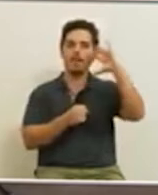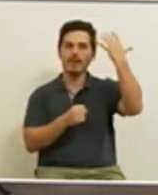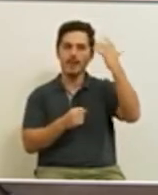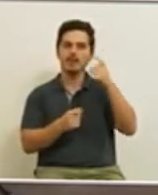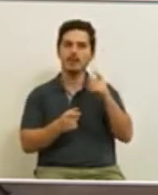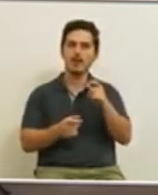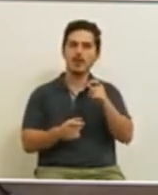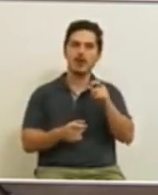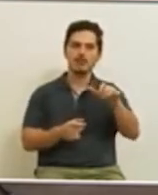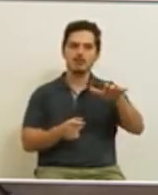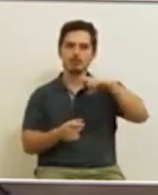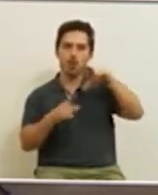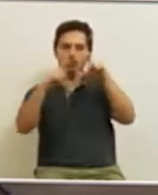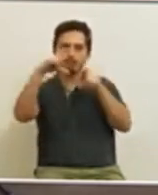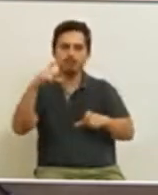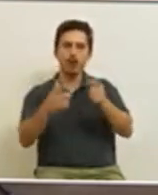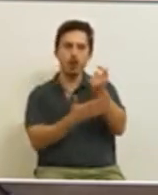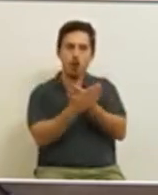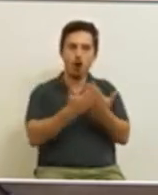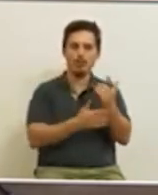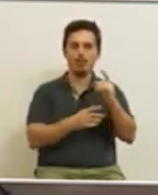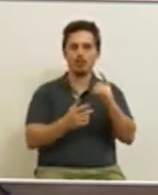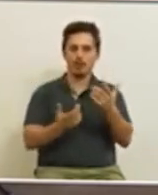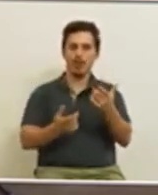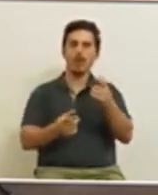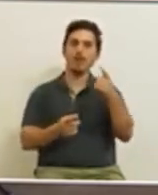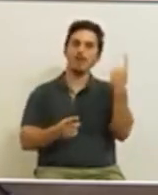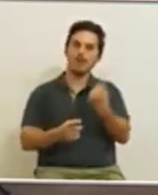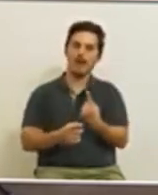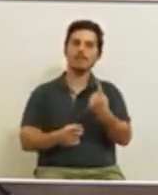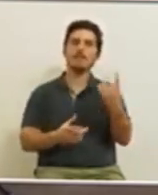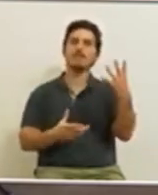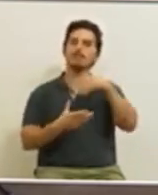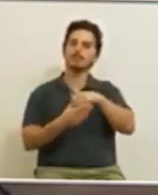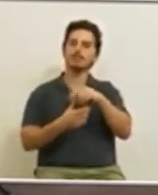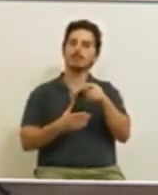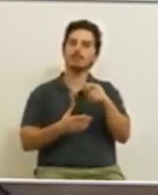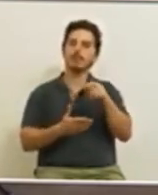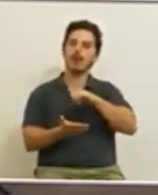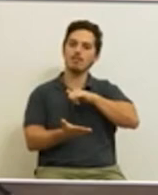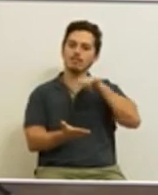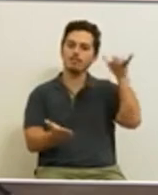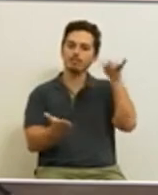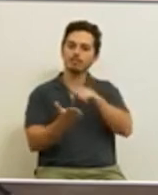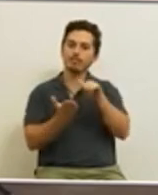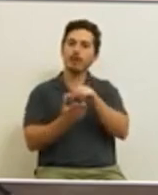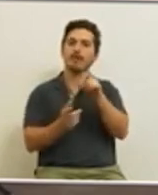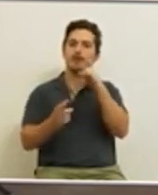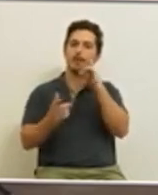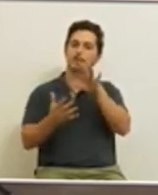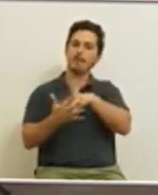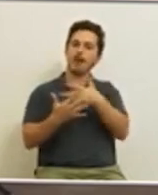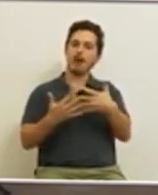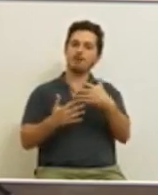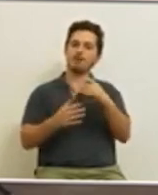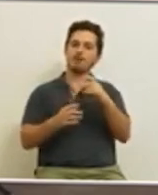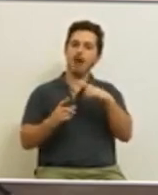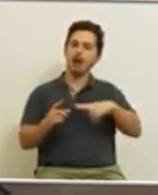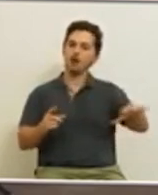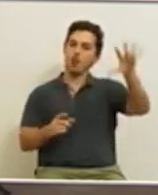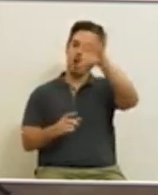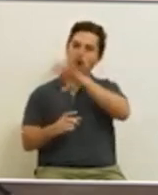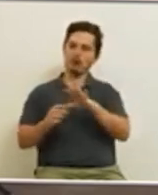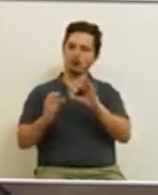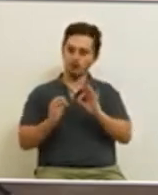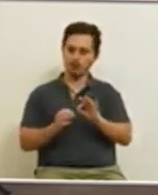geoestratégico e económico, exigem a contextualização das necessidades aeroportuárias nacionais na figura de um plano aeroportuário nacional.